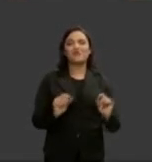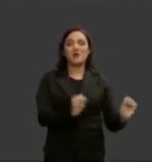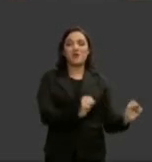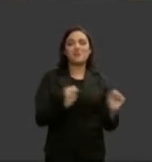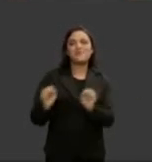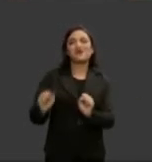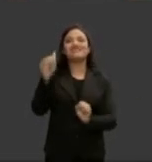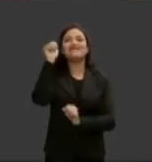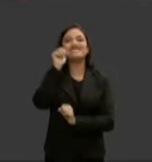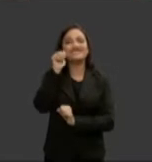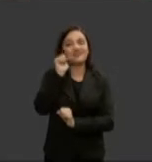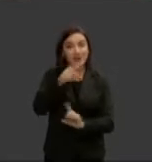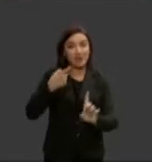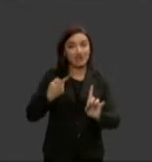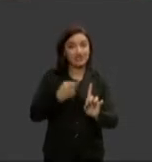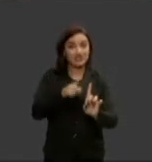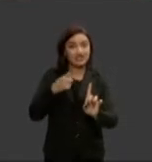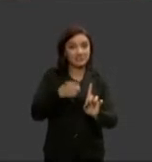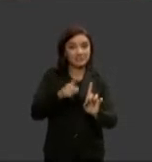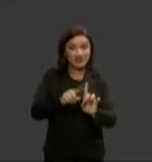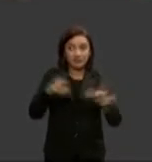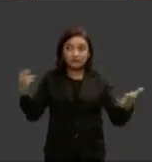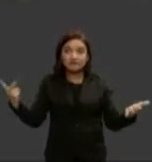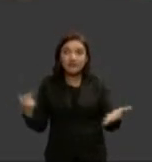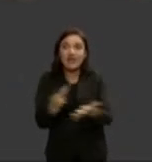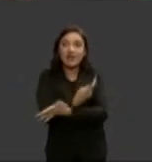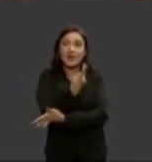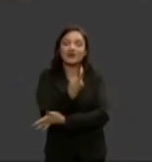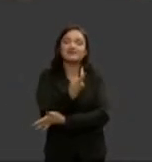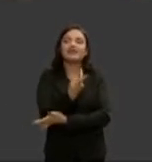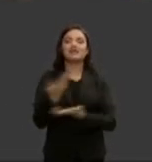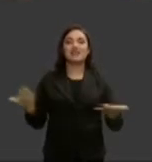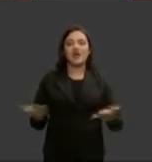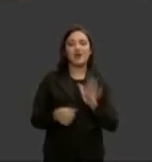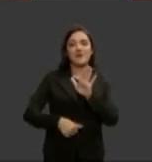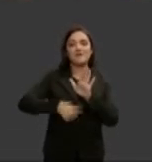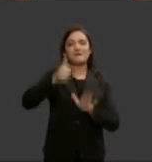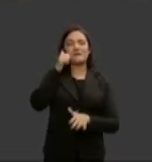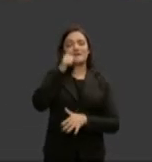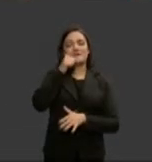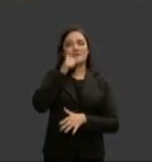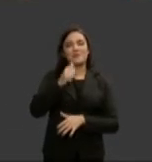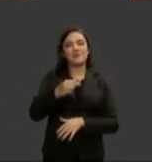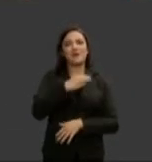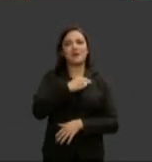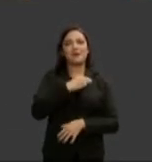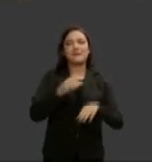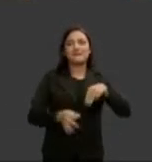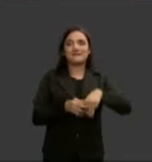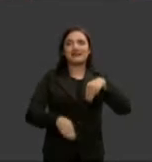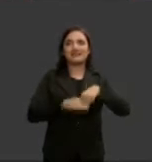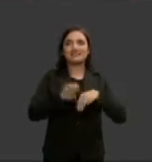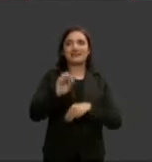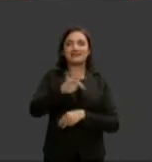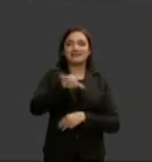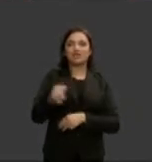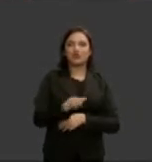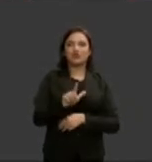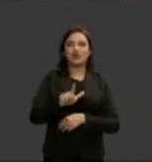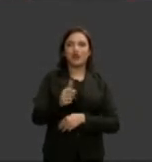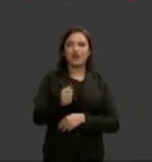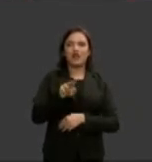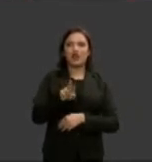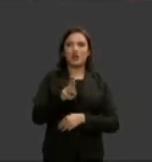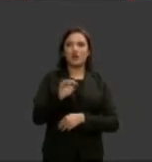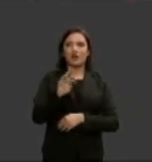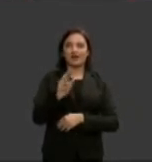O Poder é Delas Desafios e Realidade eu convido a ministra do STJ Laurita Vaz Boa tarde ministra seja